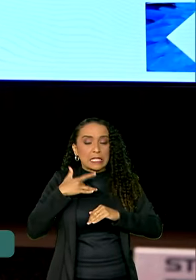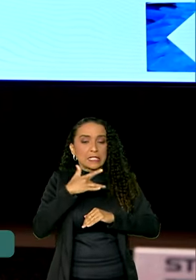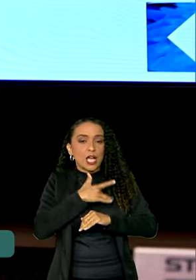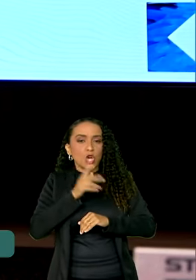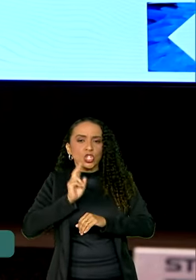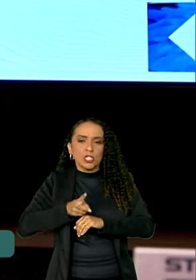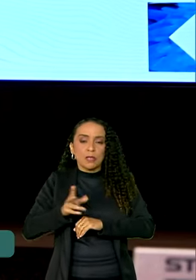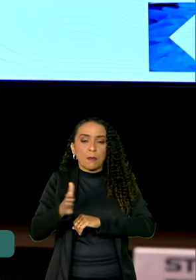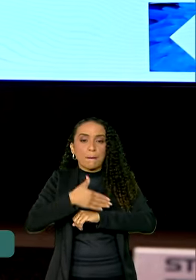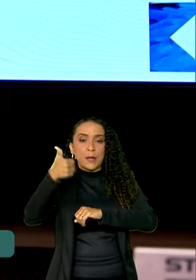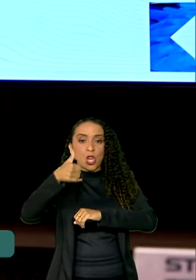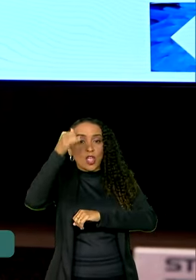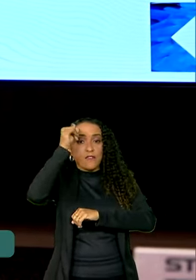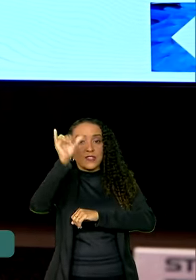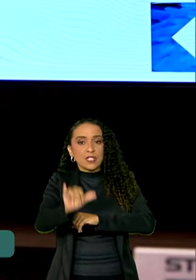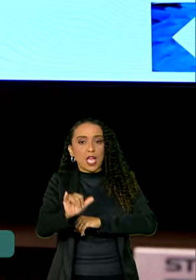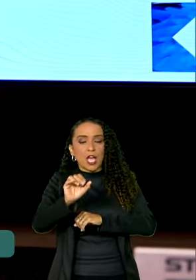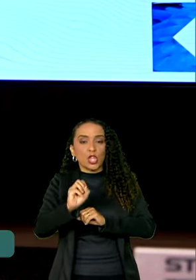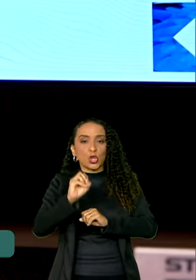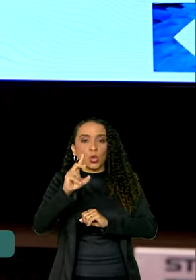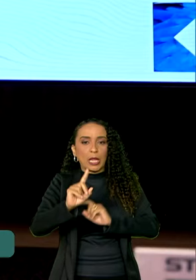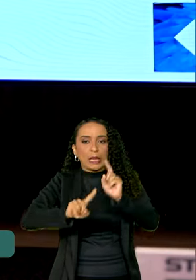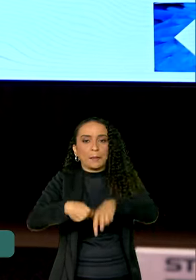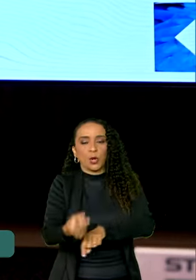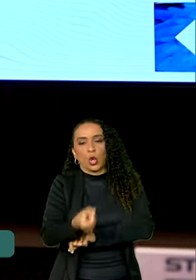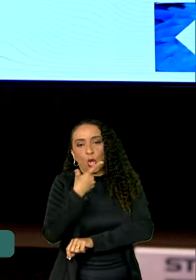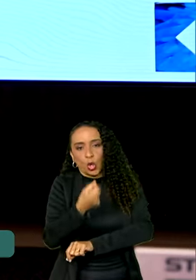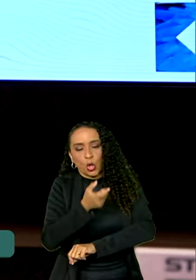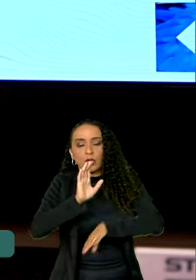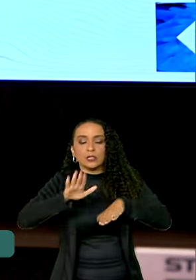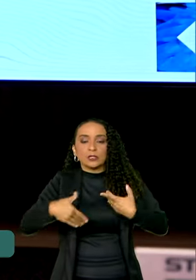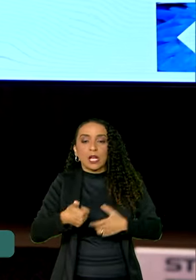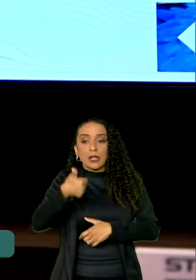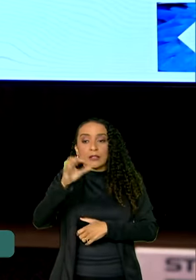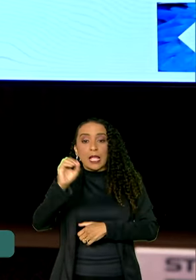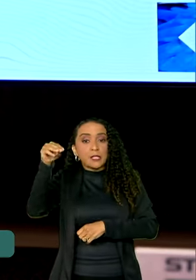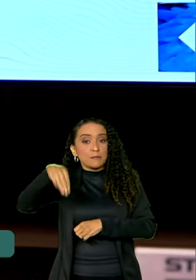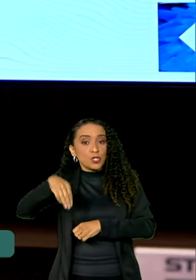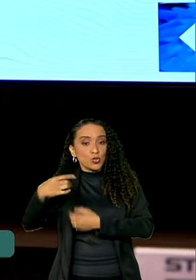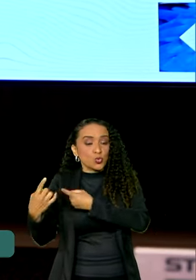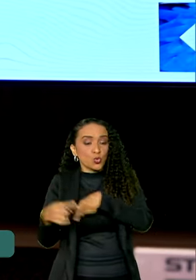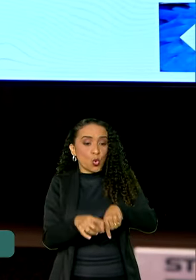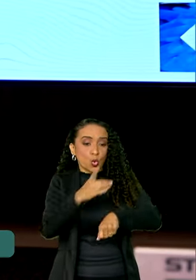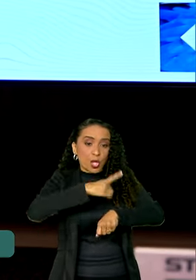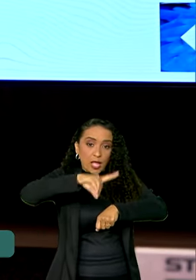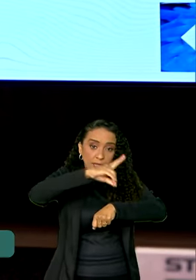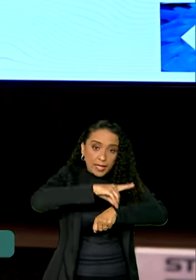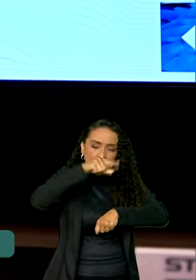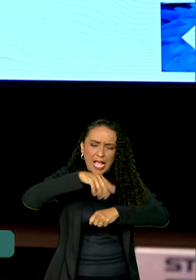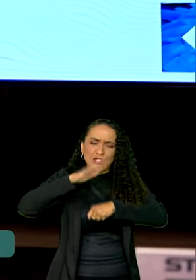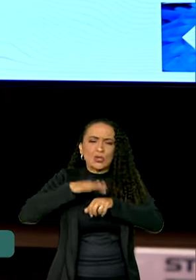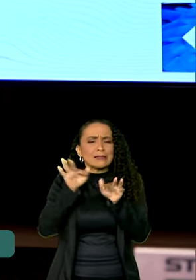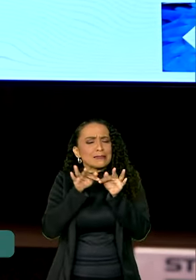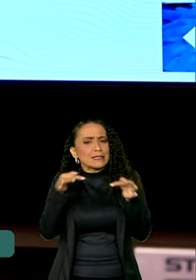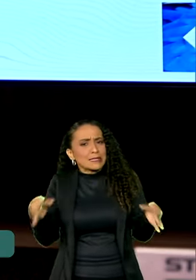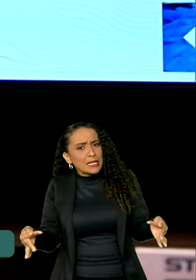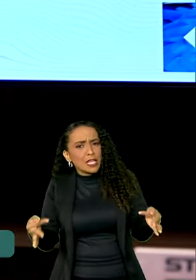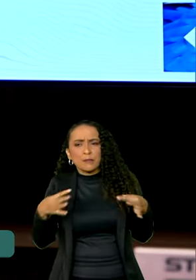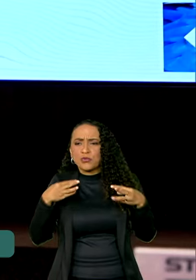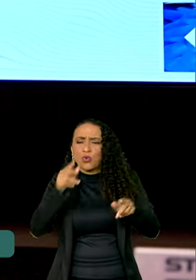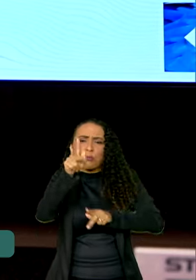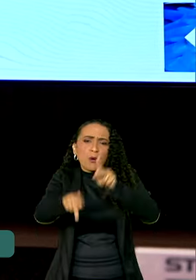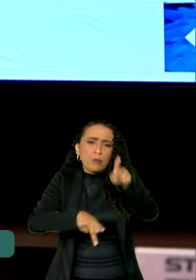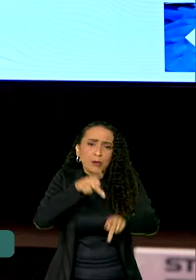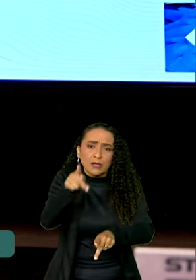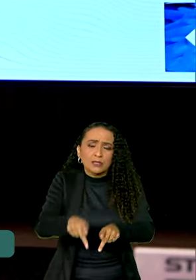sempre é melhor prevenir que remediar. Os 10 minutos contra a dengue, que são ações simples que toda a